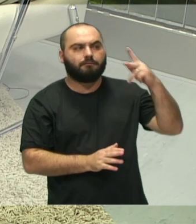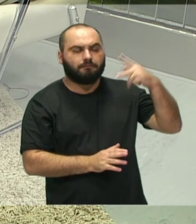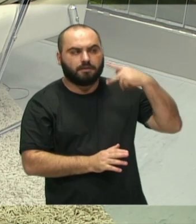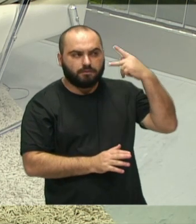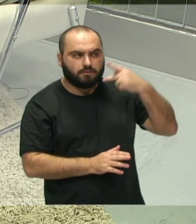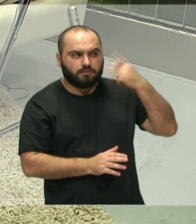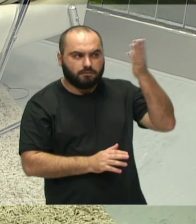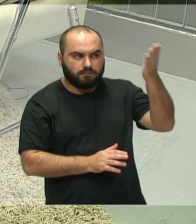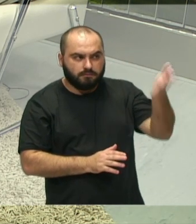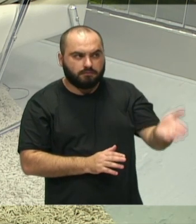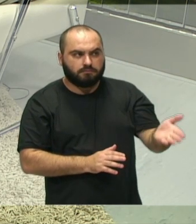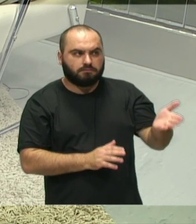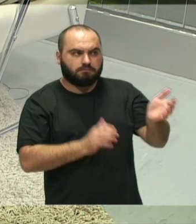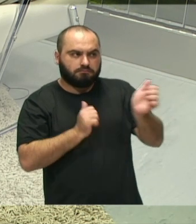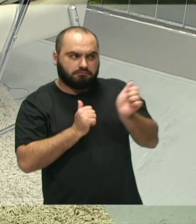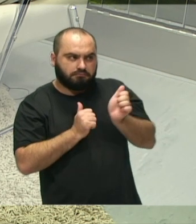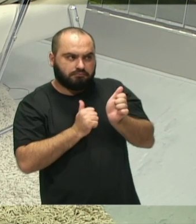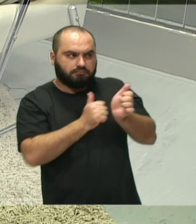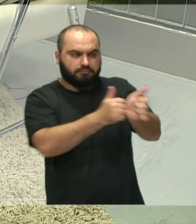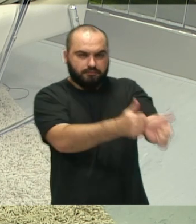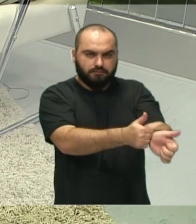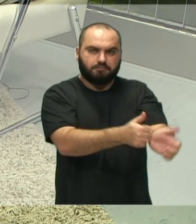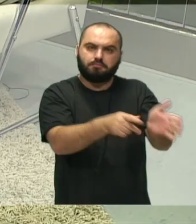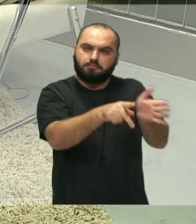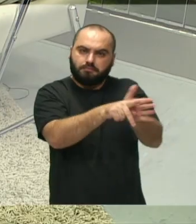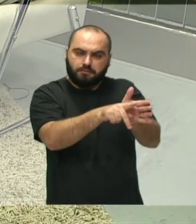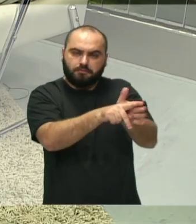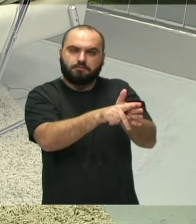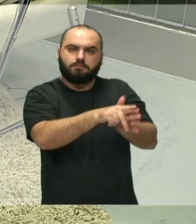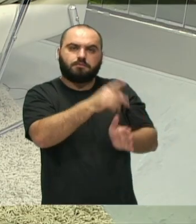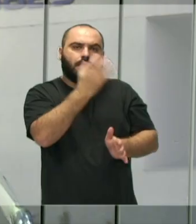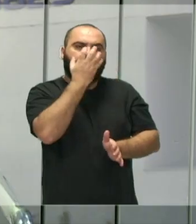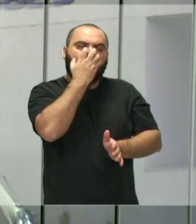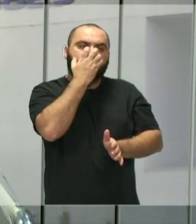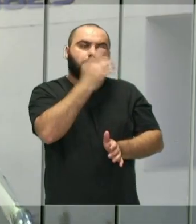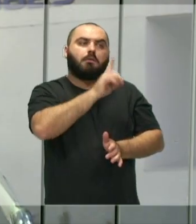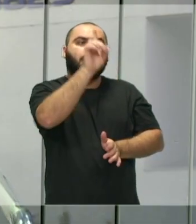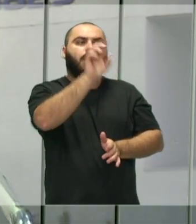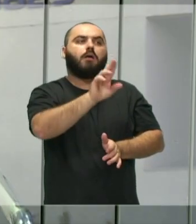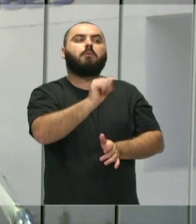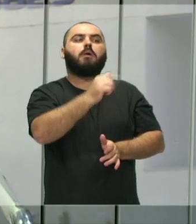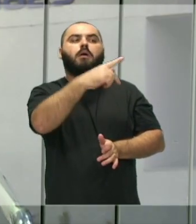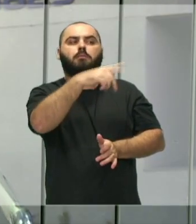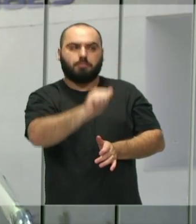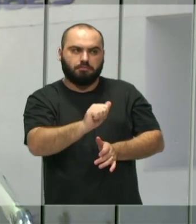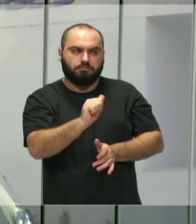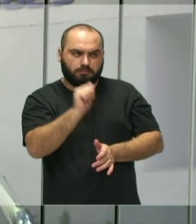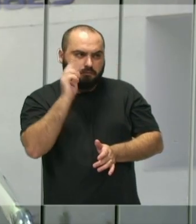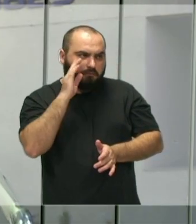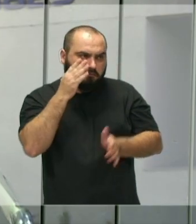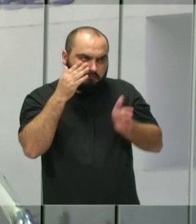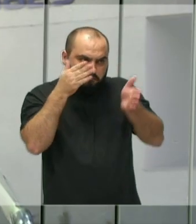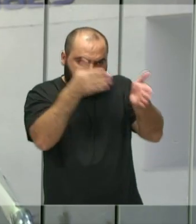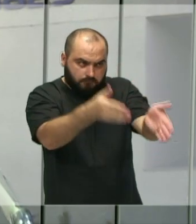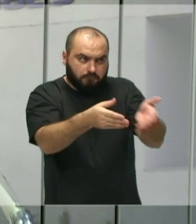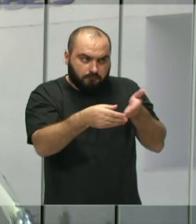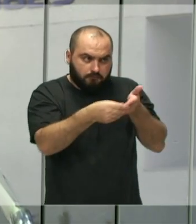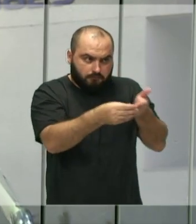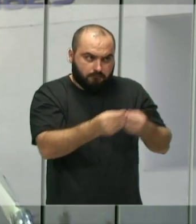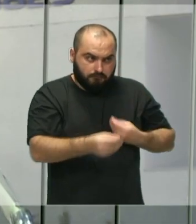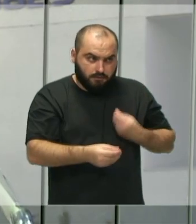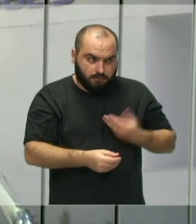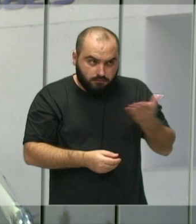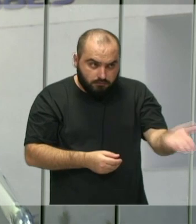como é que está a situação dos cães lá na UAPA? Olha, nós fomos, eu fui três vezes, né,